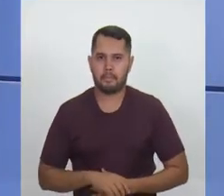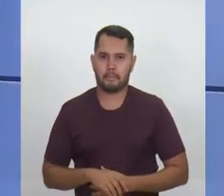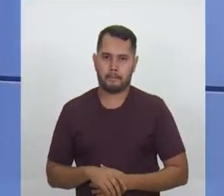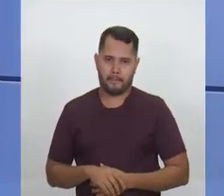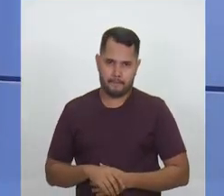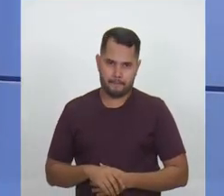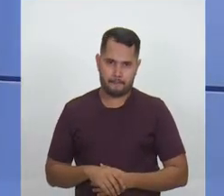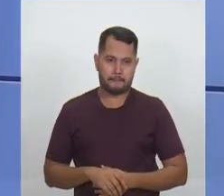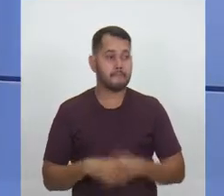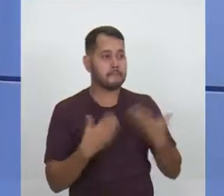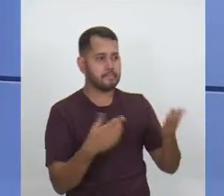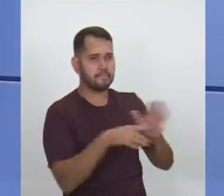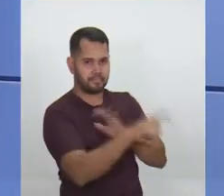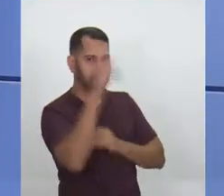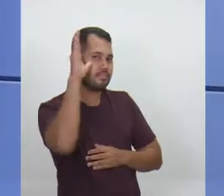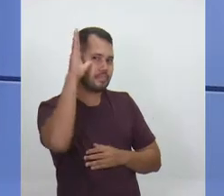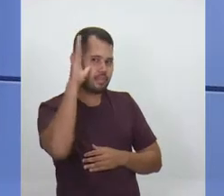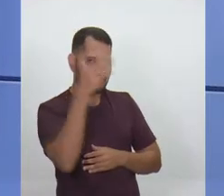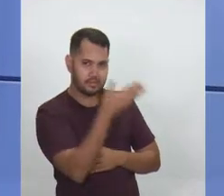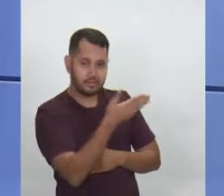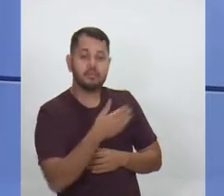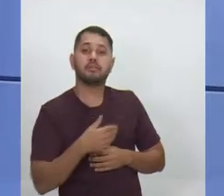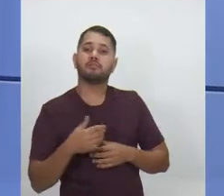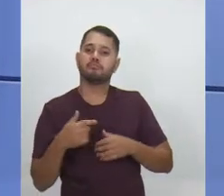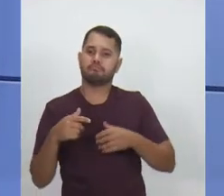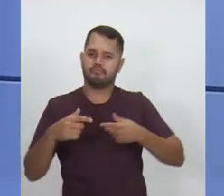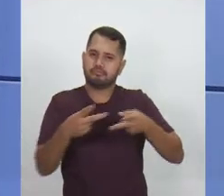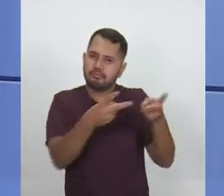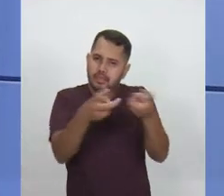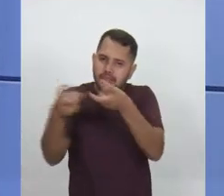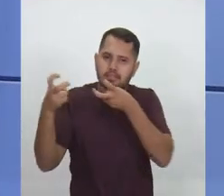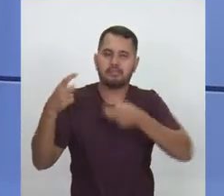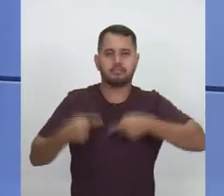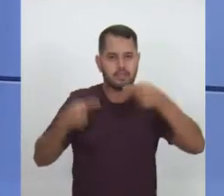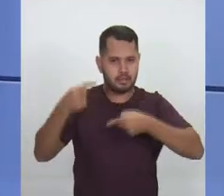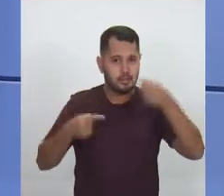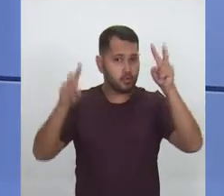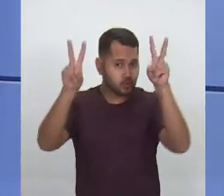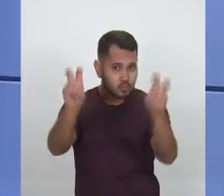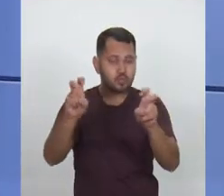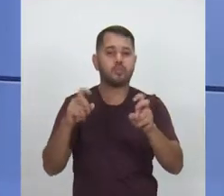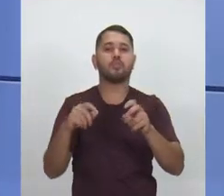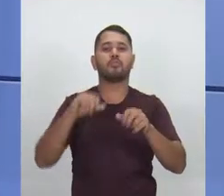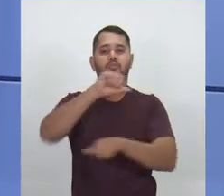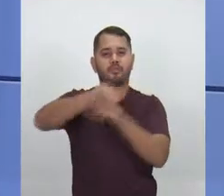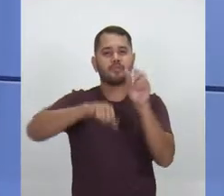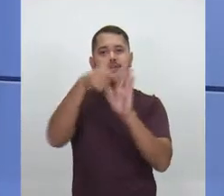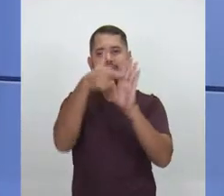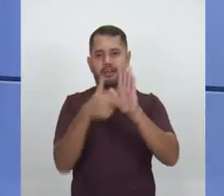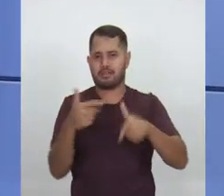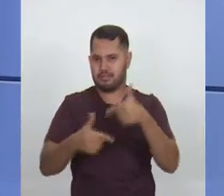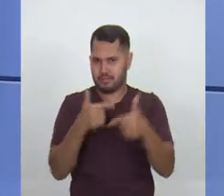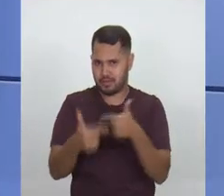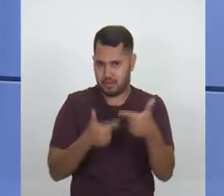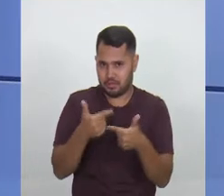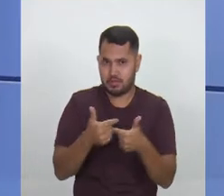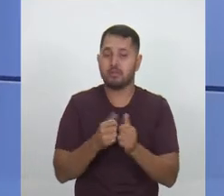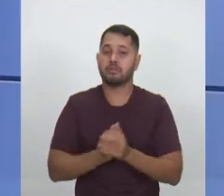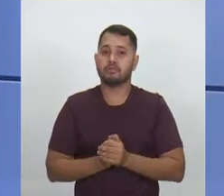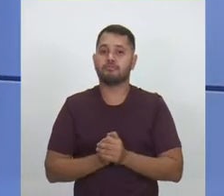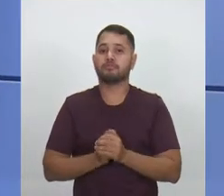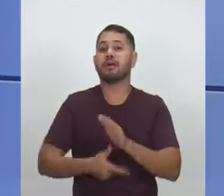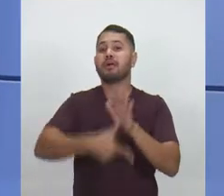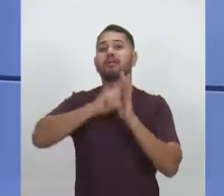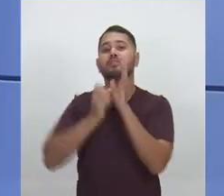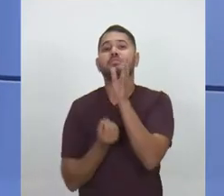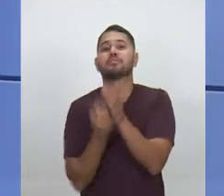Candidata Lúcia Antônio, nós temos visto aí, temos debatido bastante a questão da reforma trabalhista e, segundo, ela foi